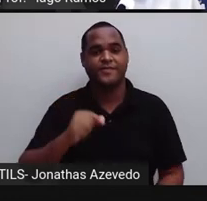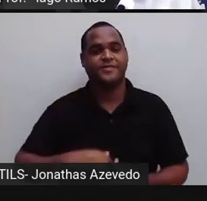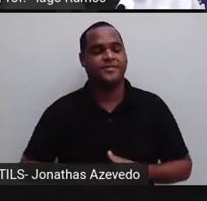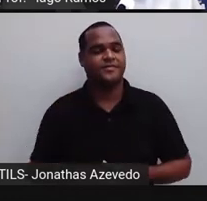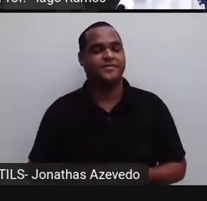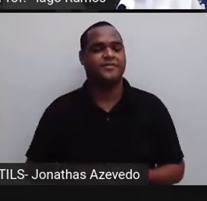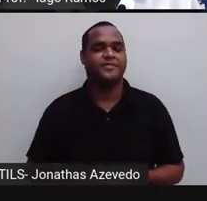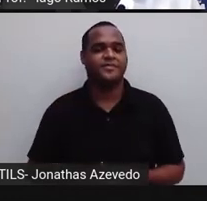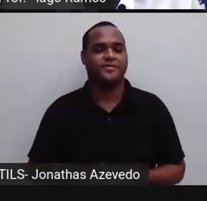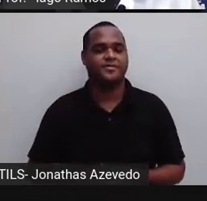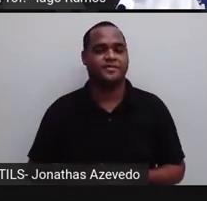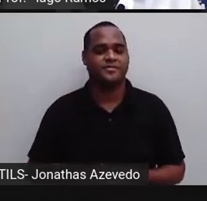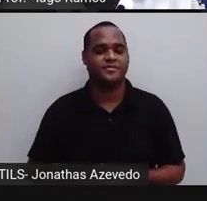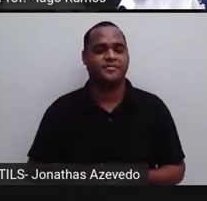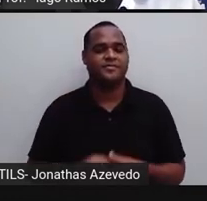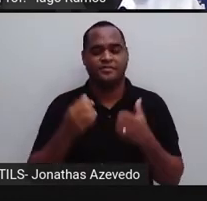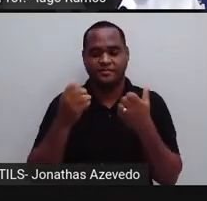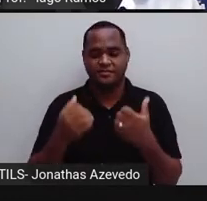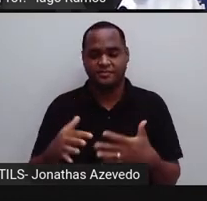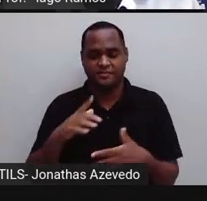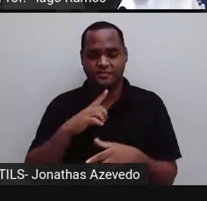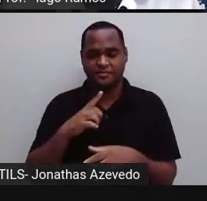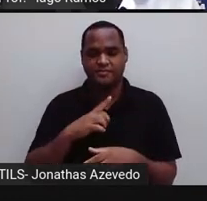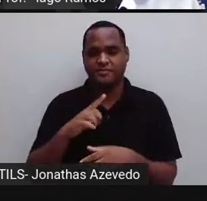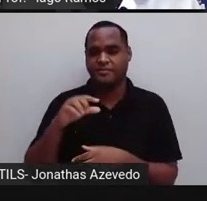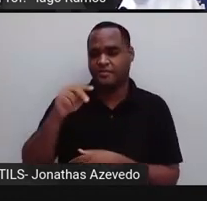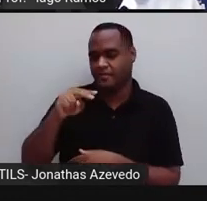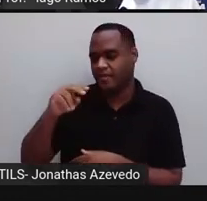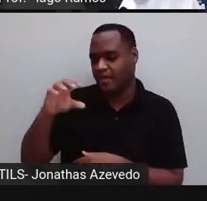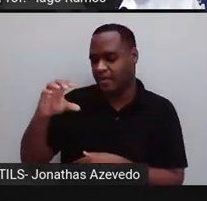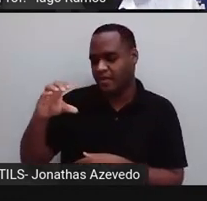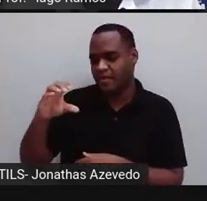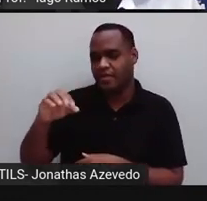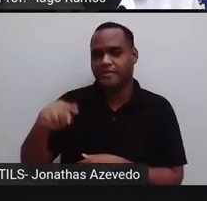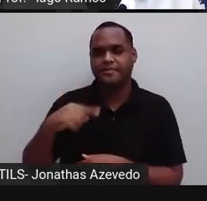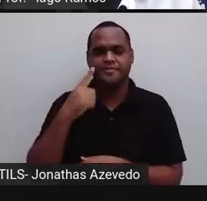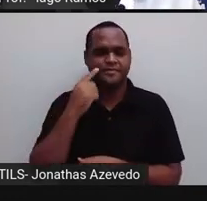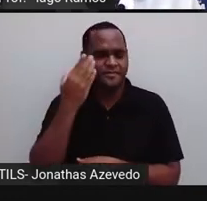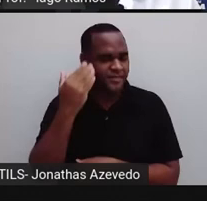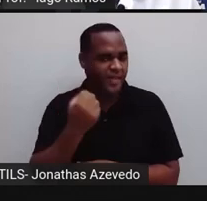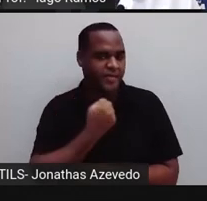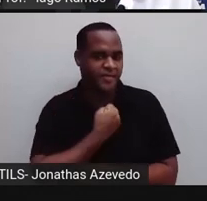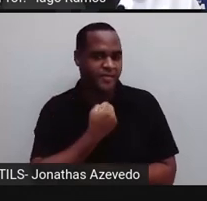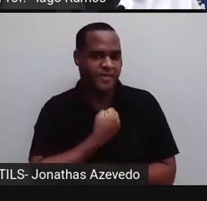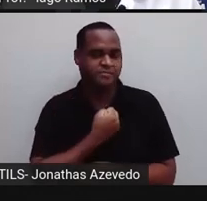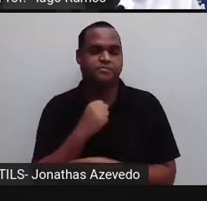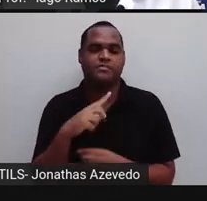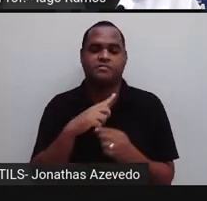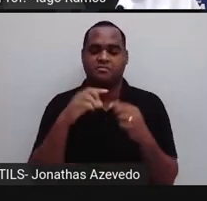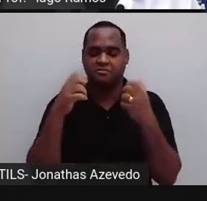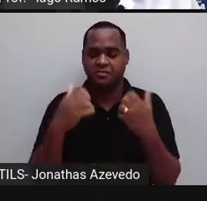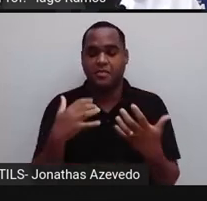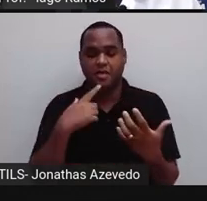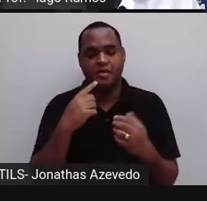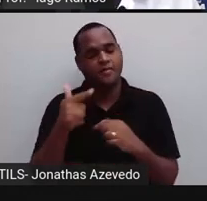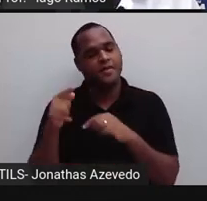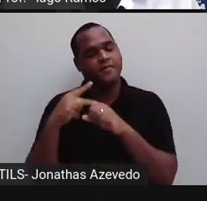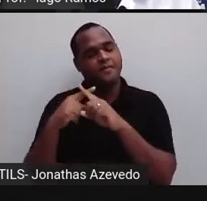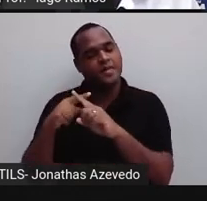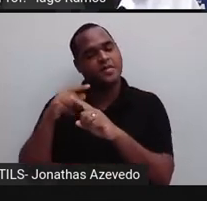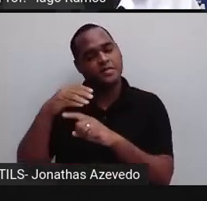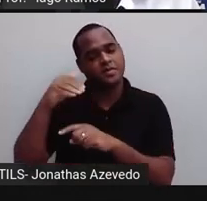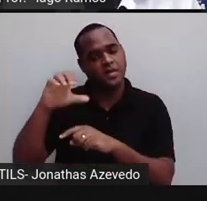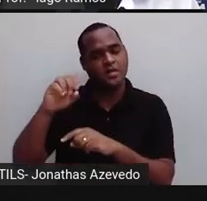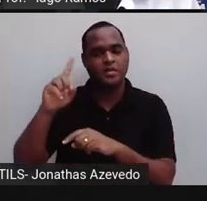a gente vai escrever isso em notação científica, e a gente já sabe que é um número vezes uma potência de 10. Isso é a notação